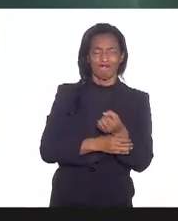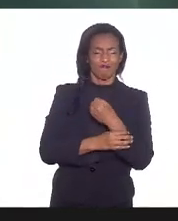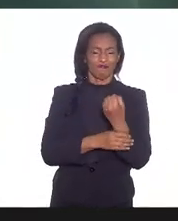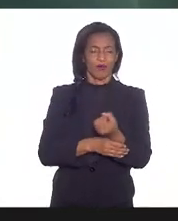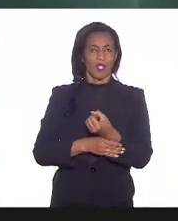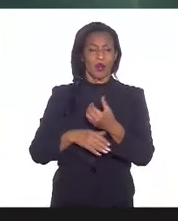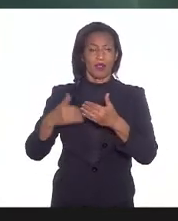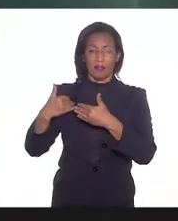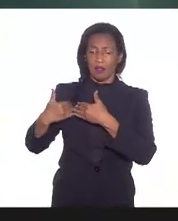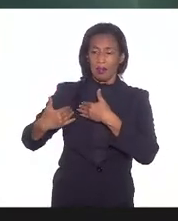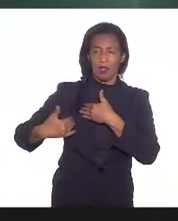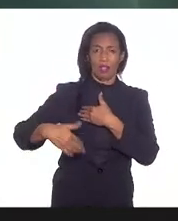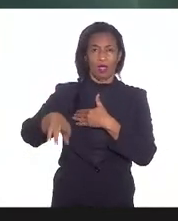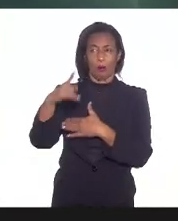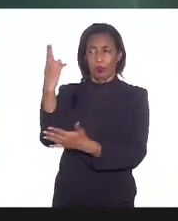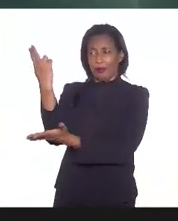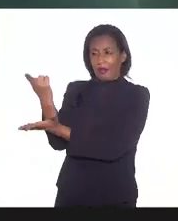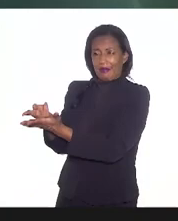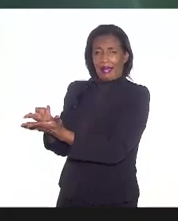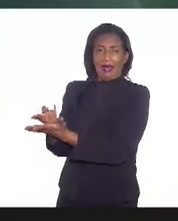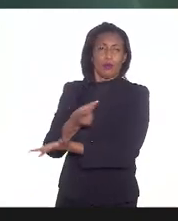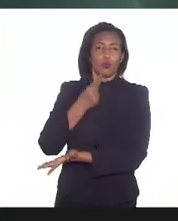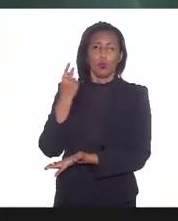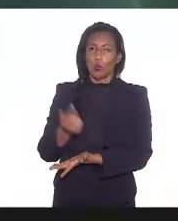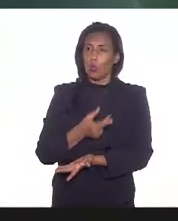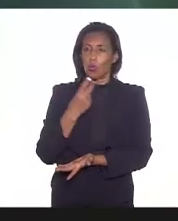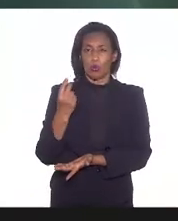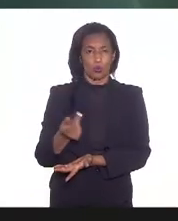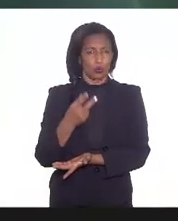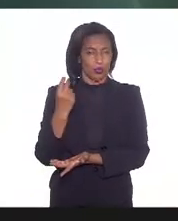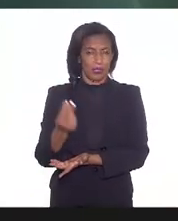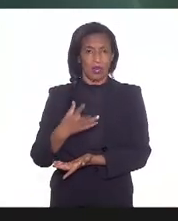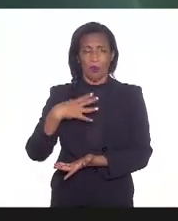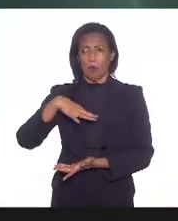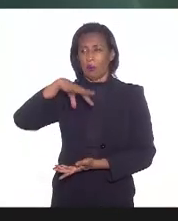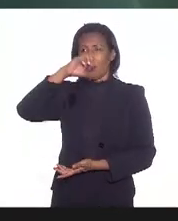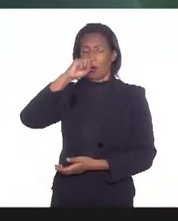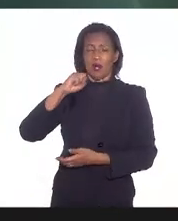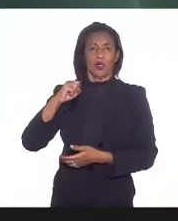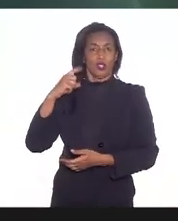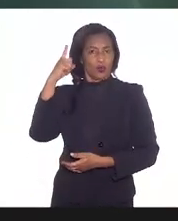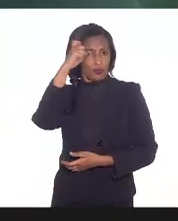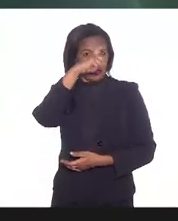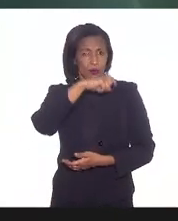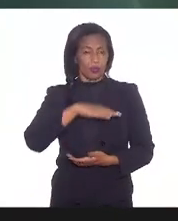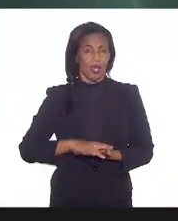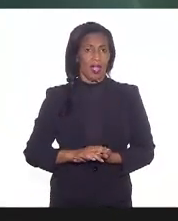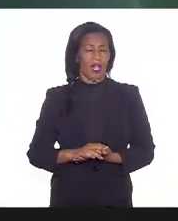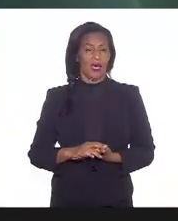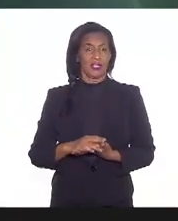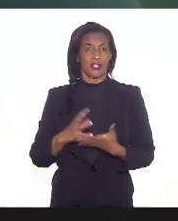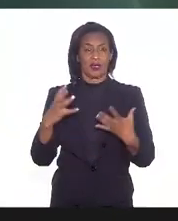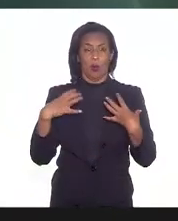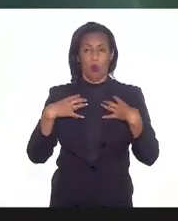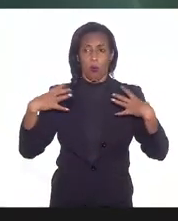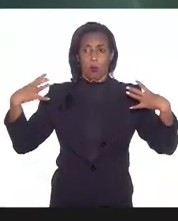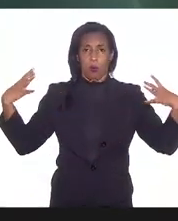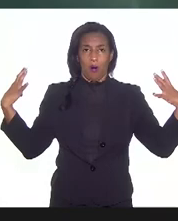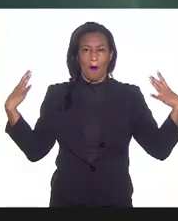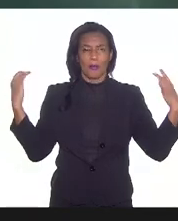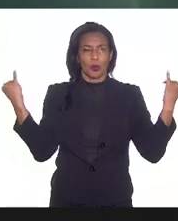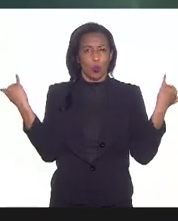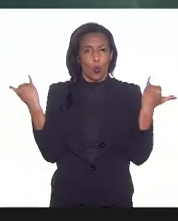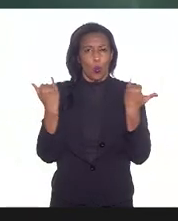e pacientes acamados com muito tempo dependente de prótese respiratória então geram sequelas de redução de massa muscular e